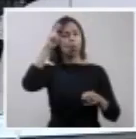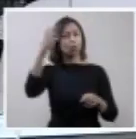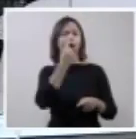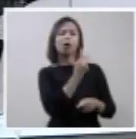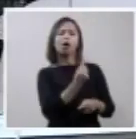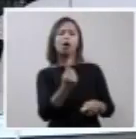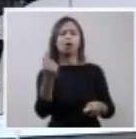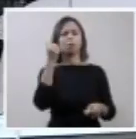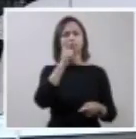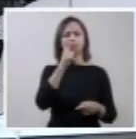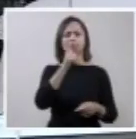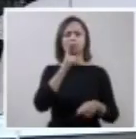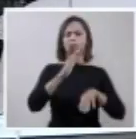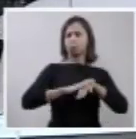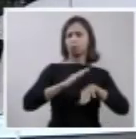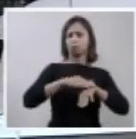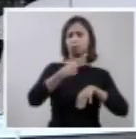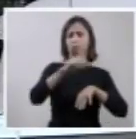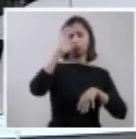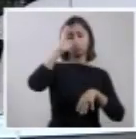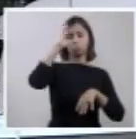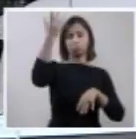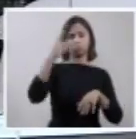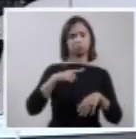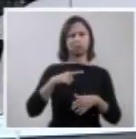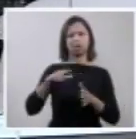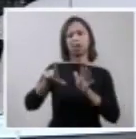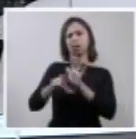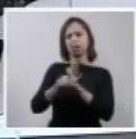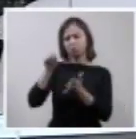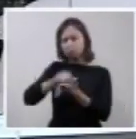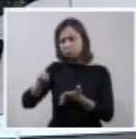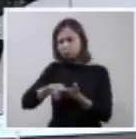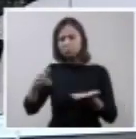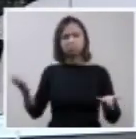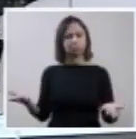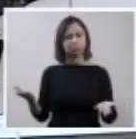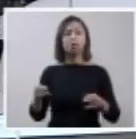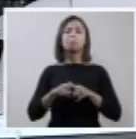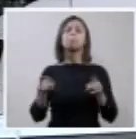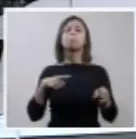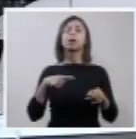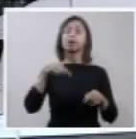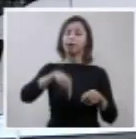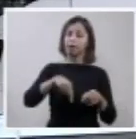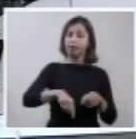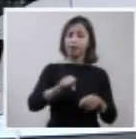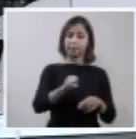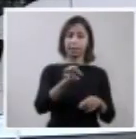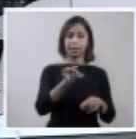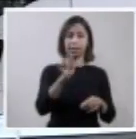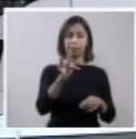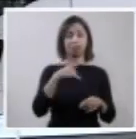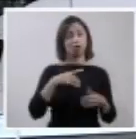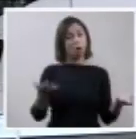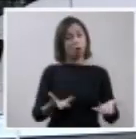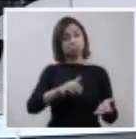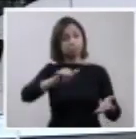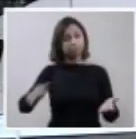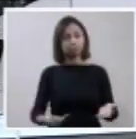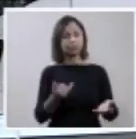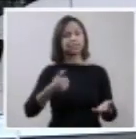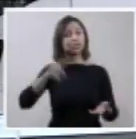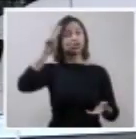para lidar com a condição acima de escrita. Condição que este tribunal tem a oportunidade